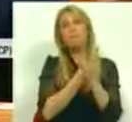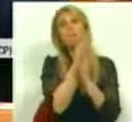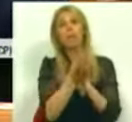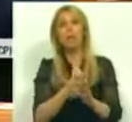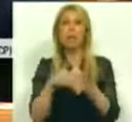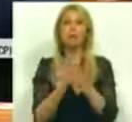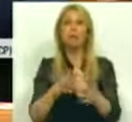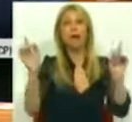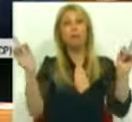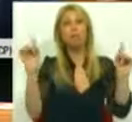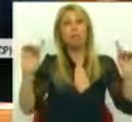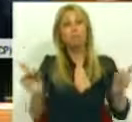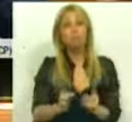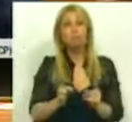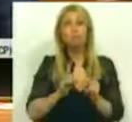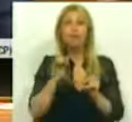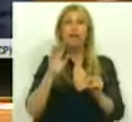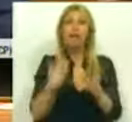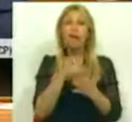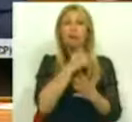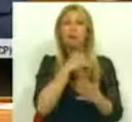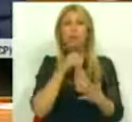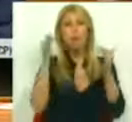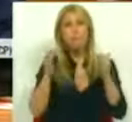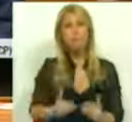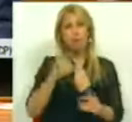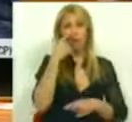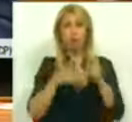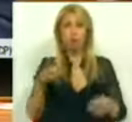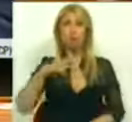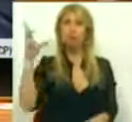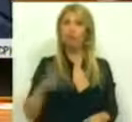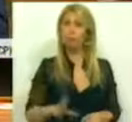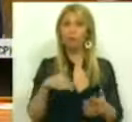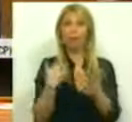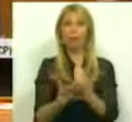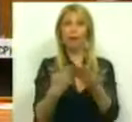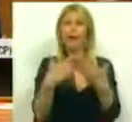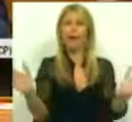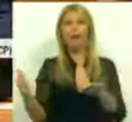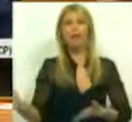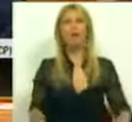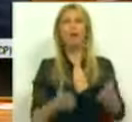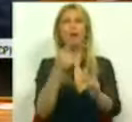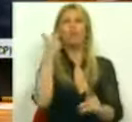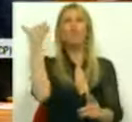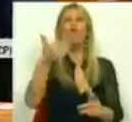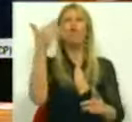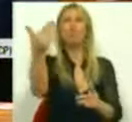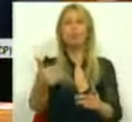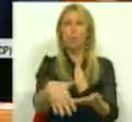diminuam o sofrimento dos portugueses, abrindo caminho para um futuro mais sustentado.